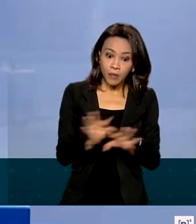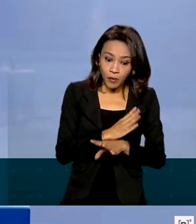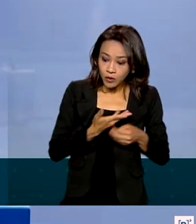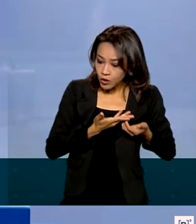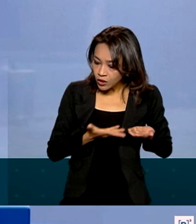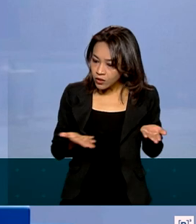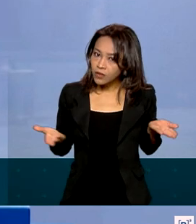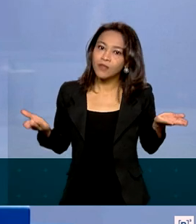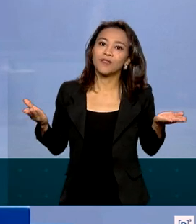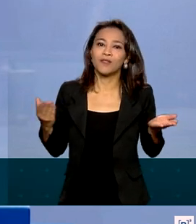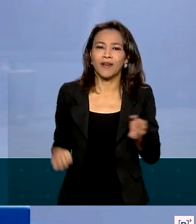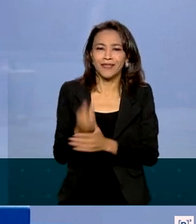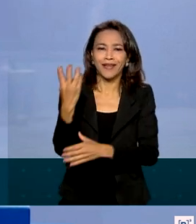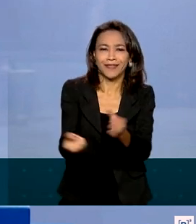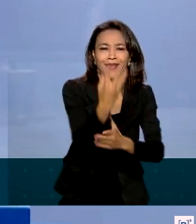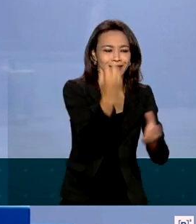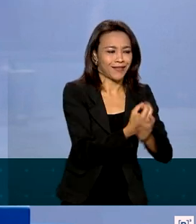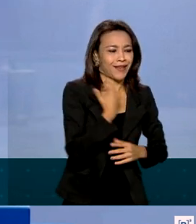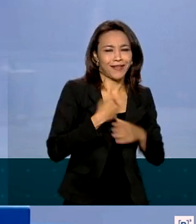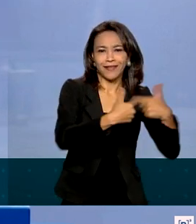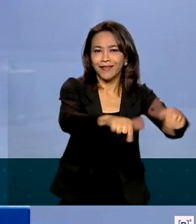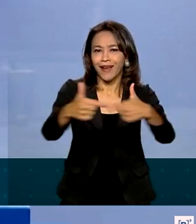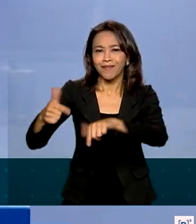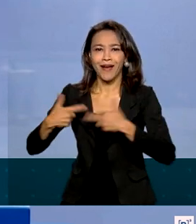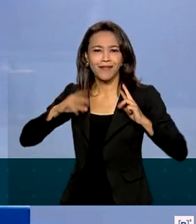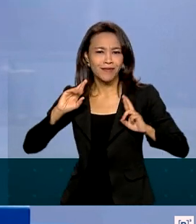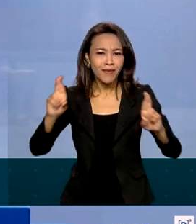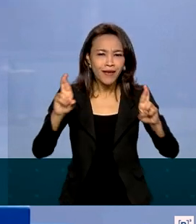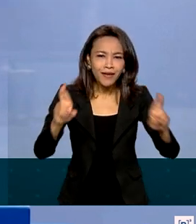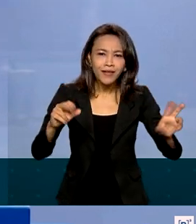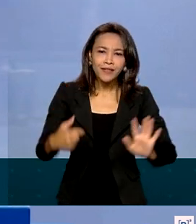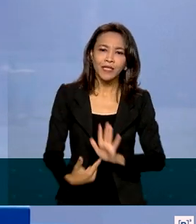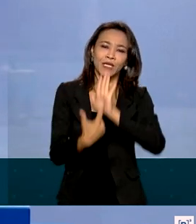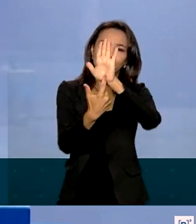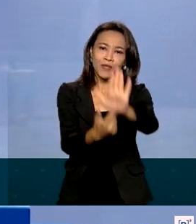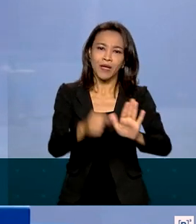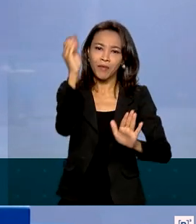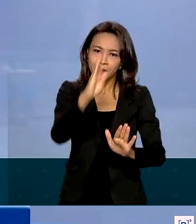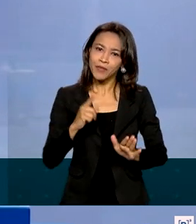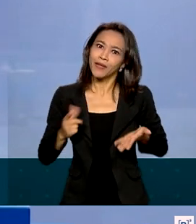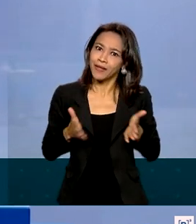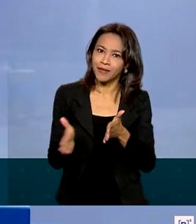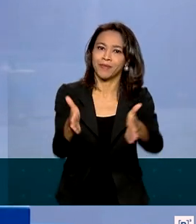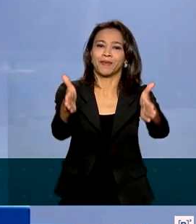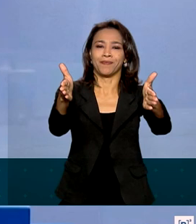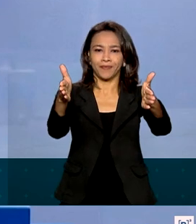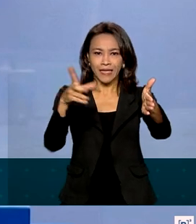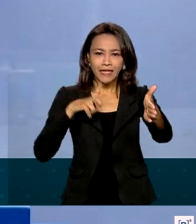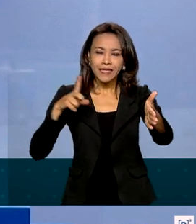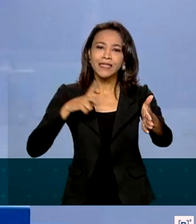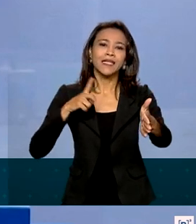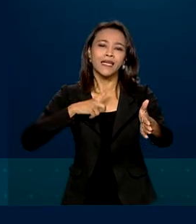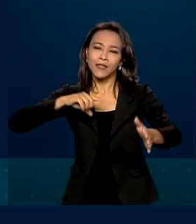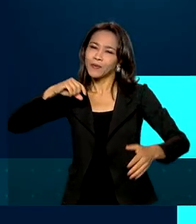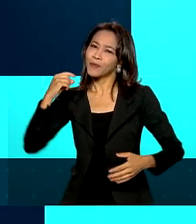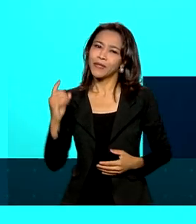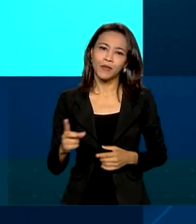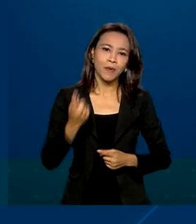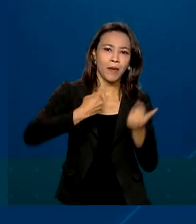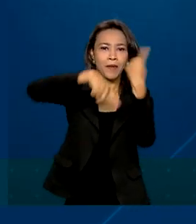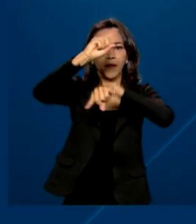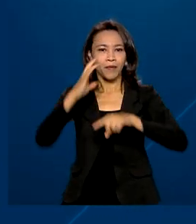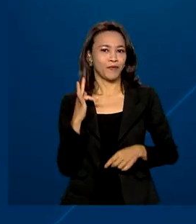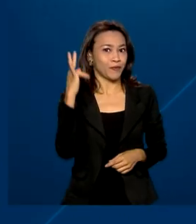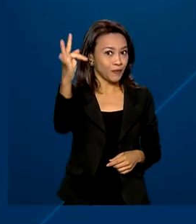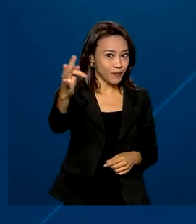empregos, esperança e mostrar que o Brasil tem um caminho, tem um encontro marcado com o futuro. Entre